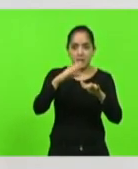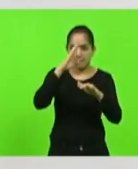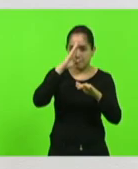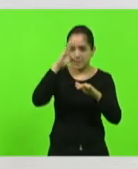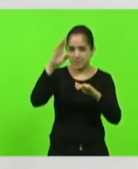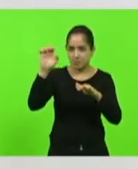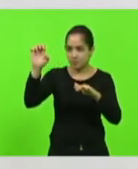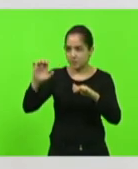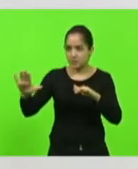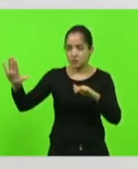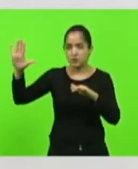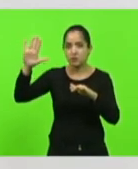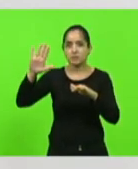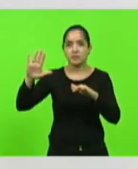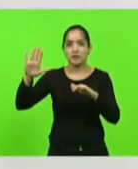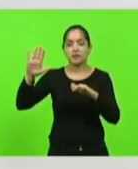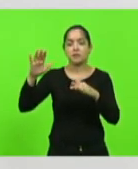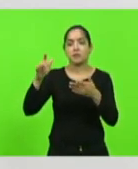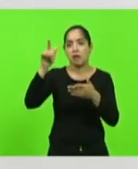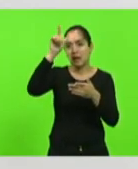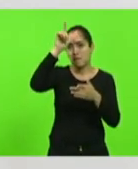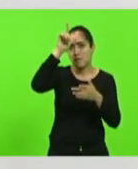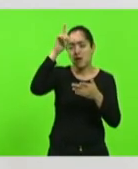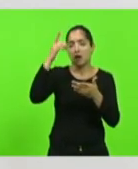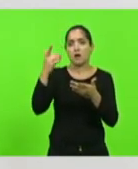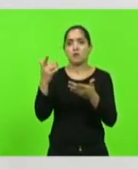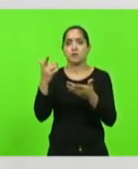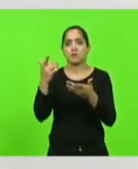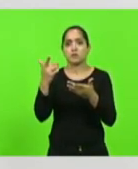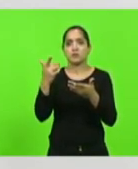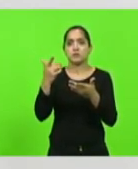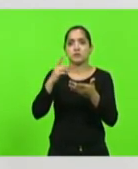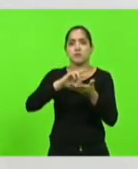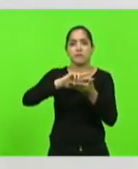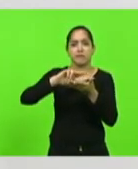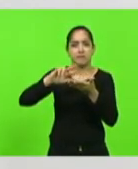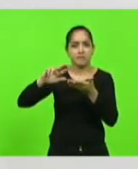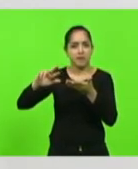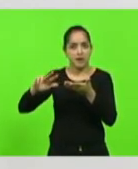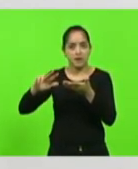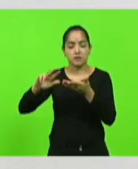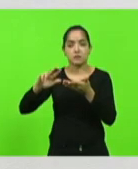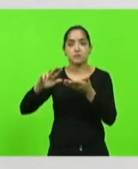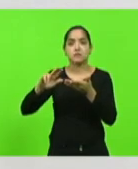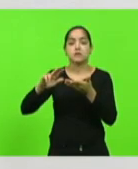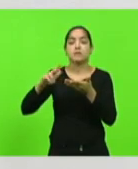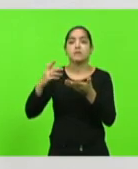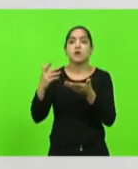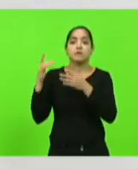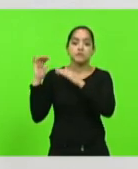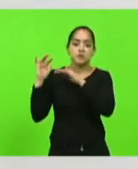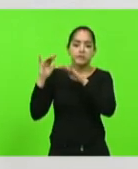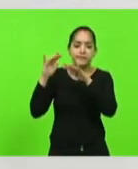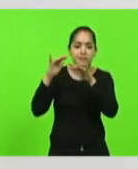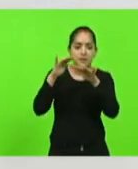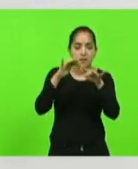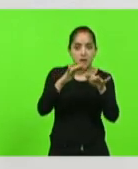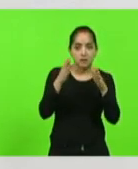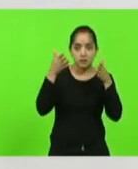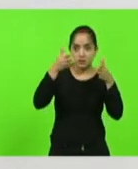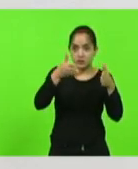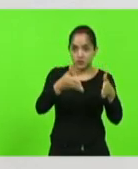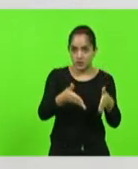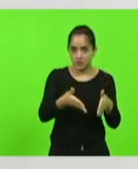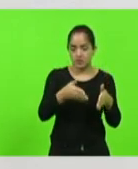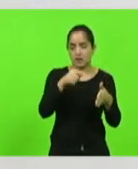germânicos austríacos tchecos poloneses entre outros que chegaram na nossa querida